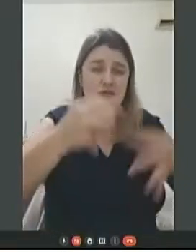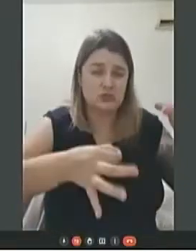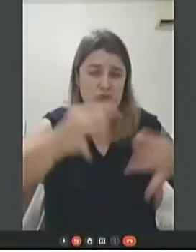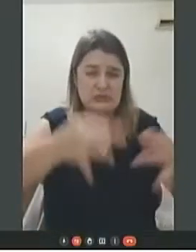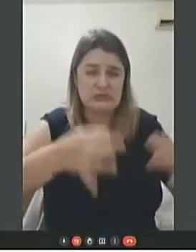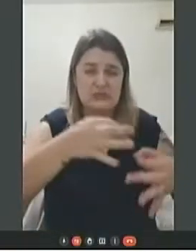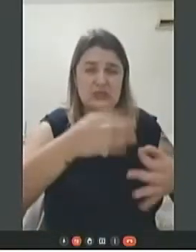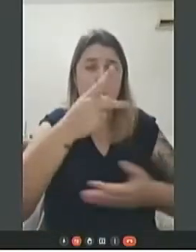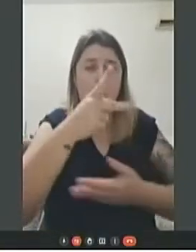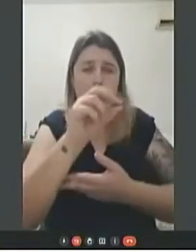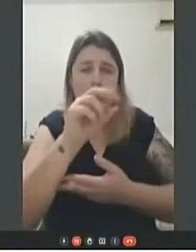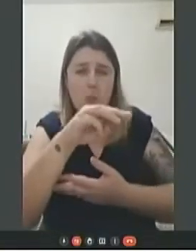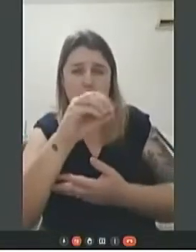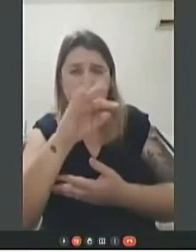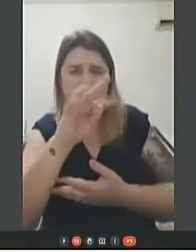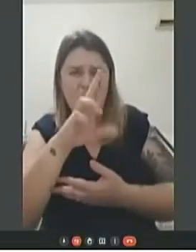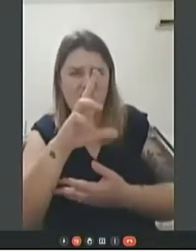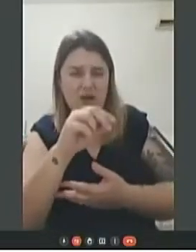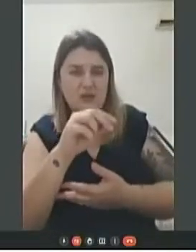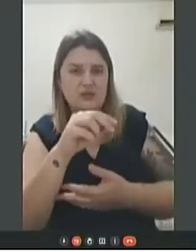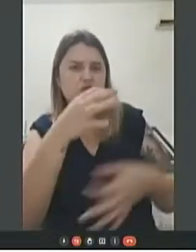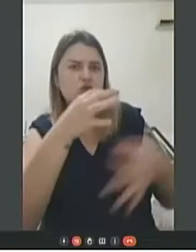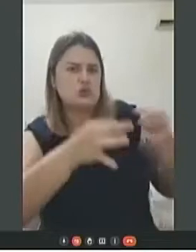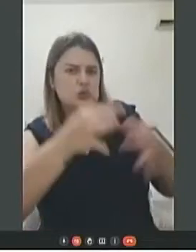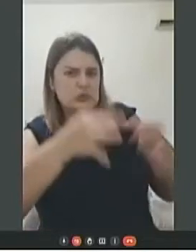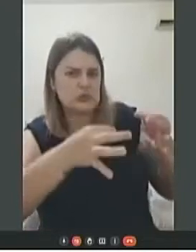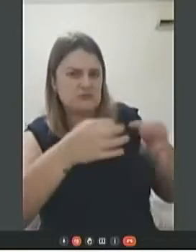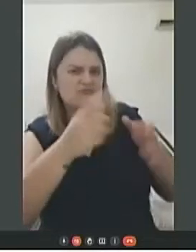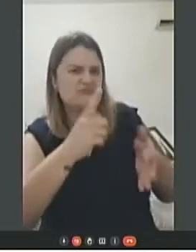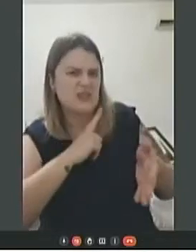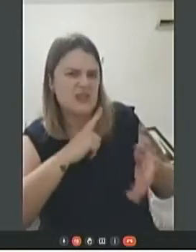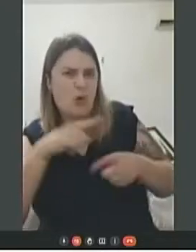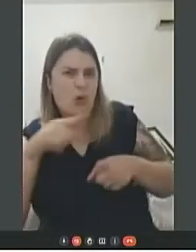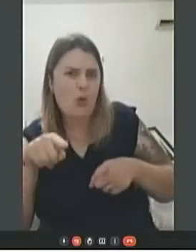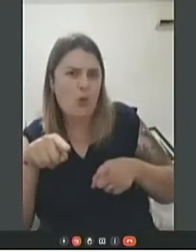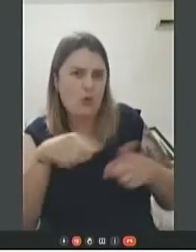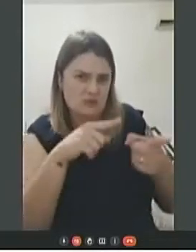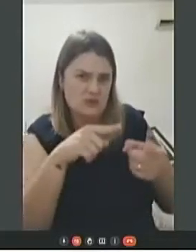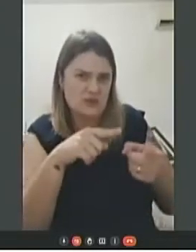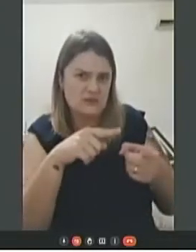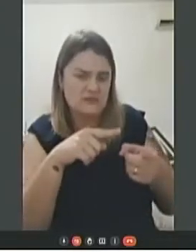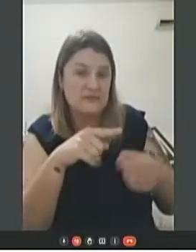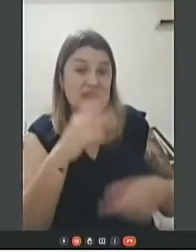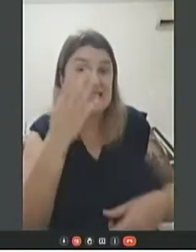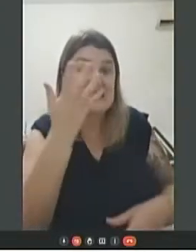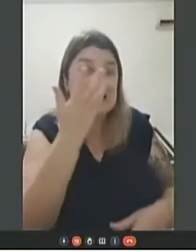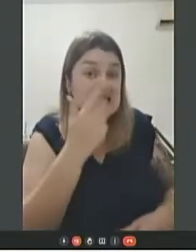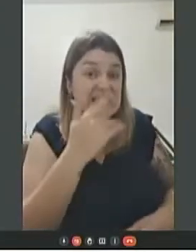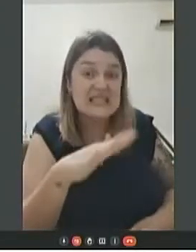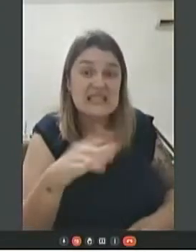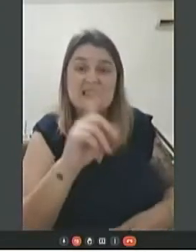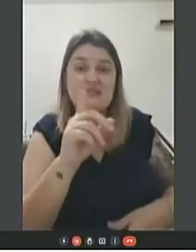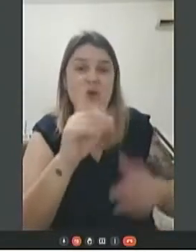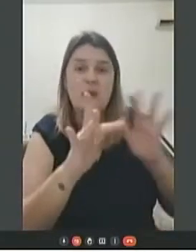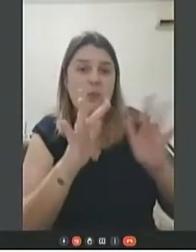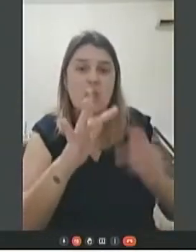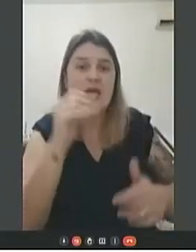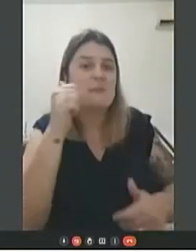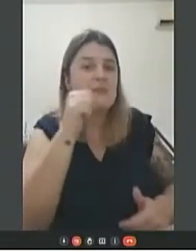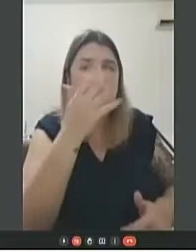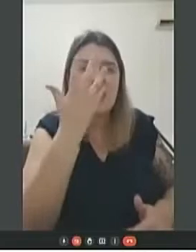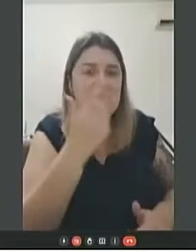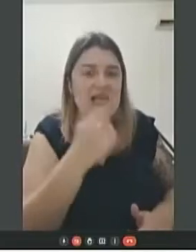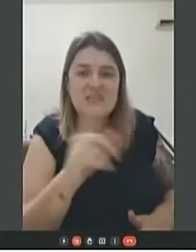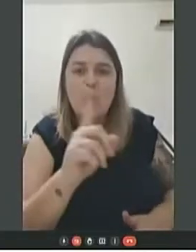O que todo julgamento que teve contra ela. Criança não namora. Criança não é